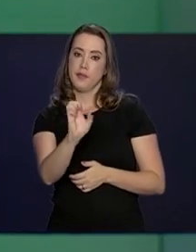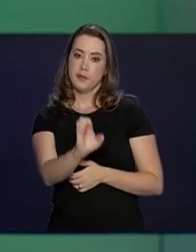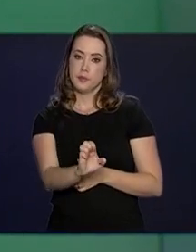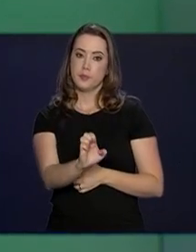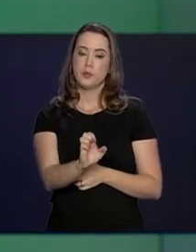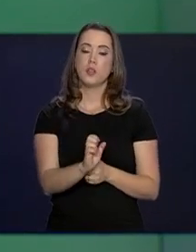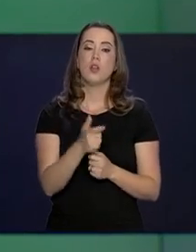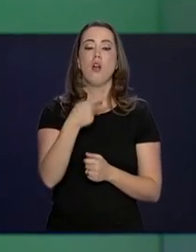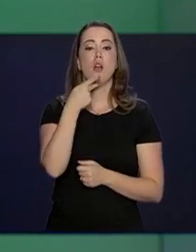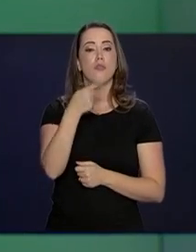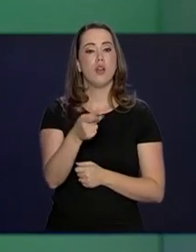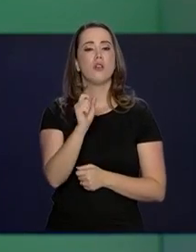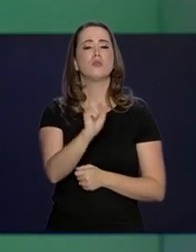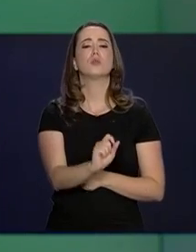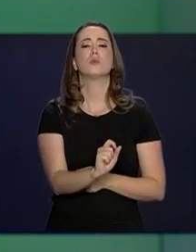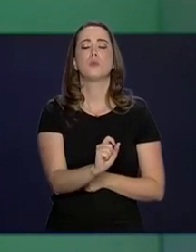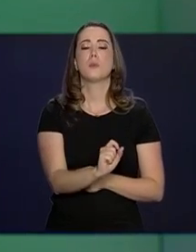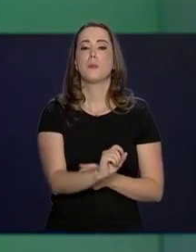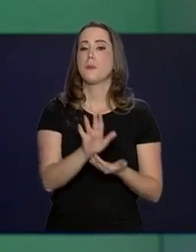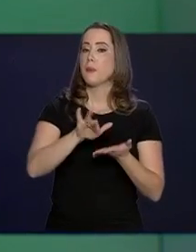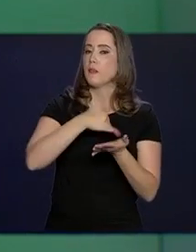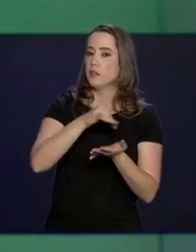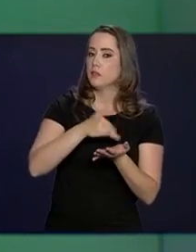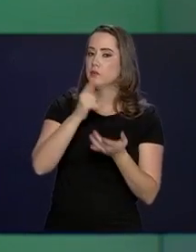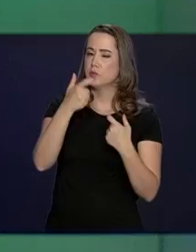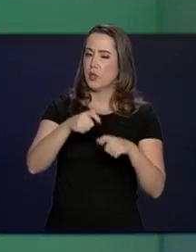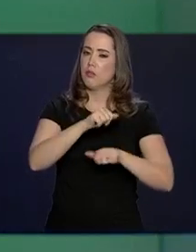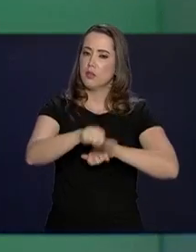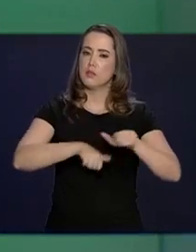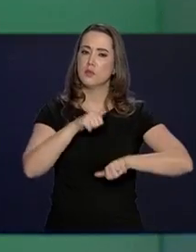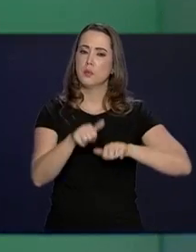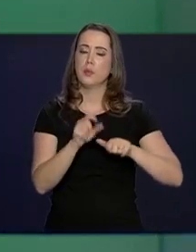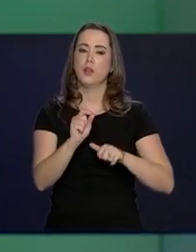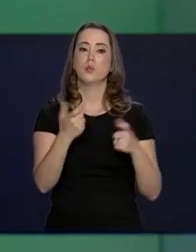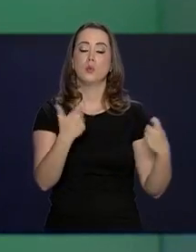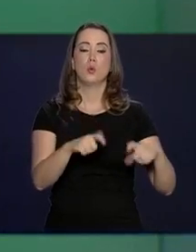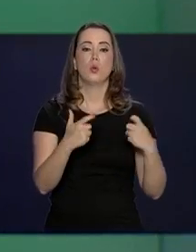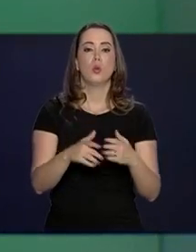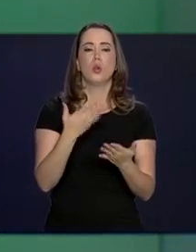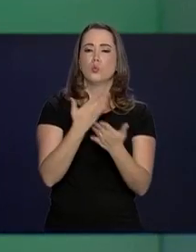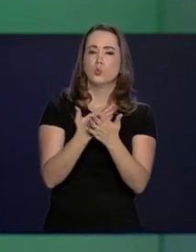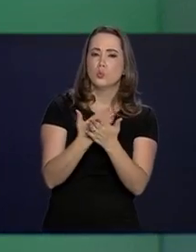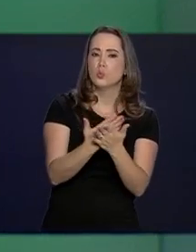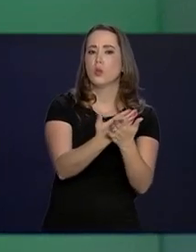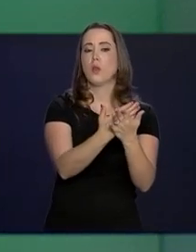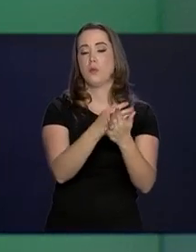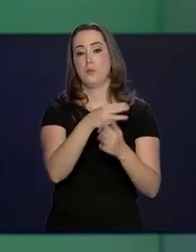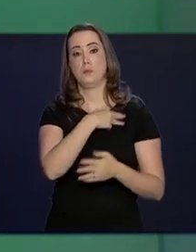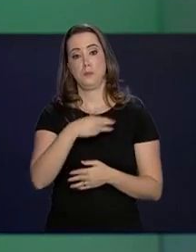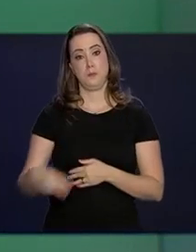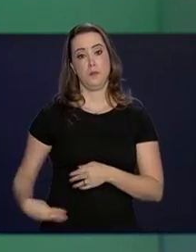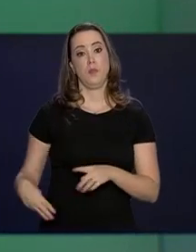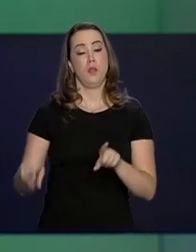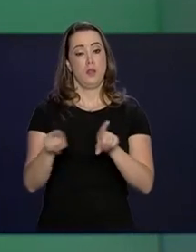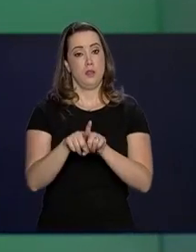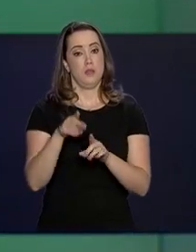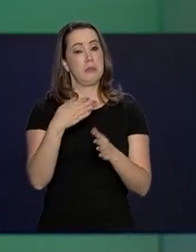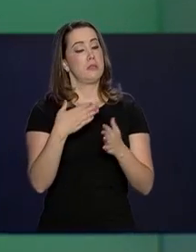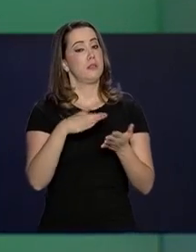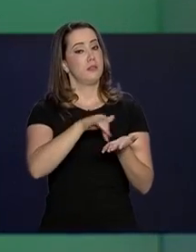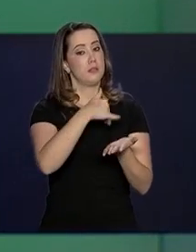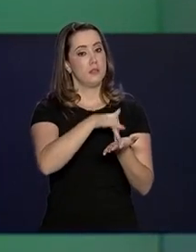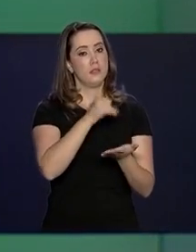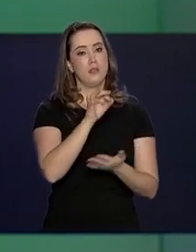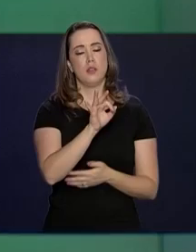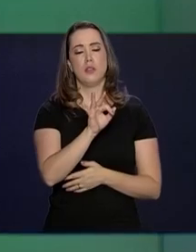Estratégicos. Em seu discurso, disse que a secretaria será transformada em um polo de conhecimento. E o ministro Bebiano, da